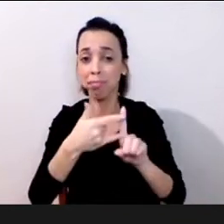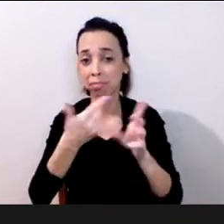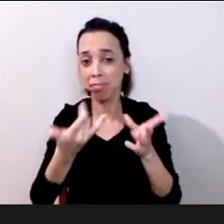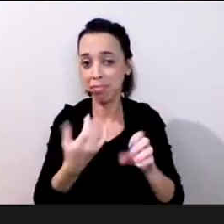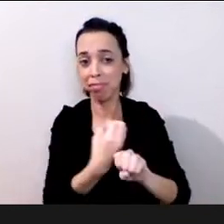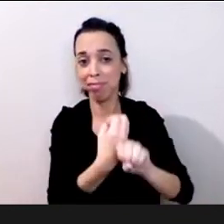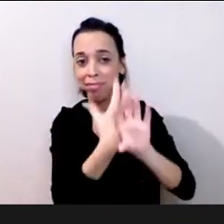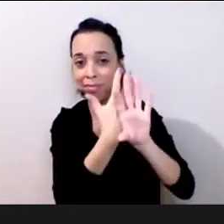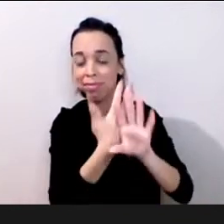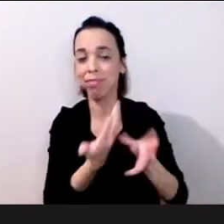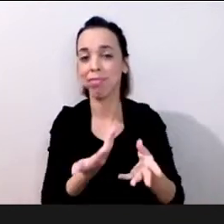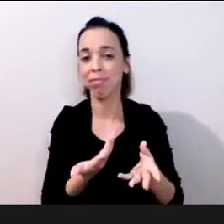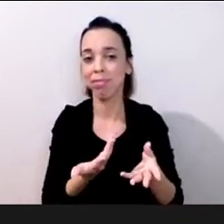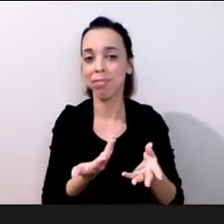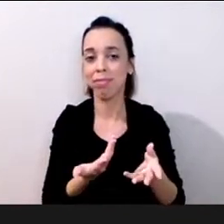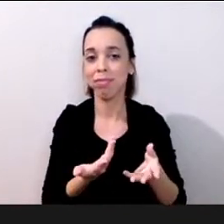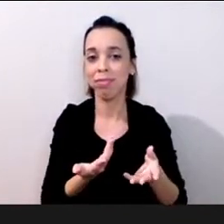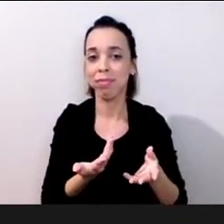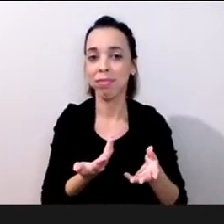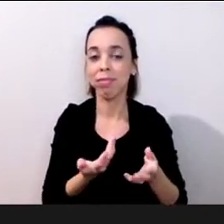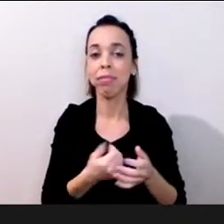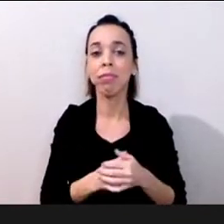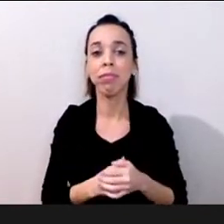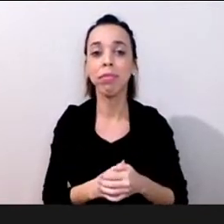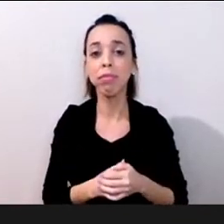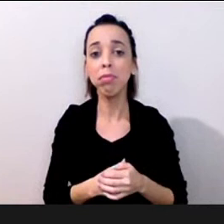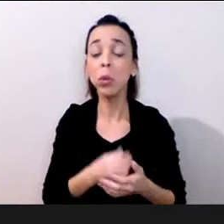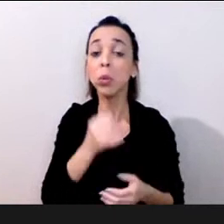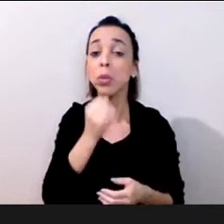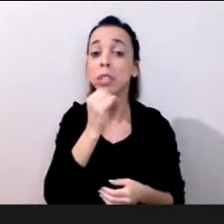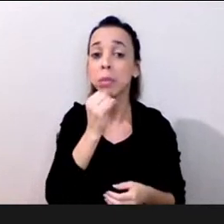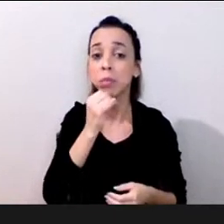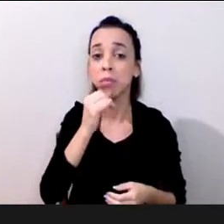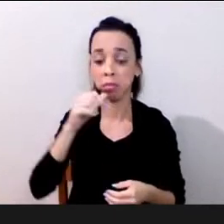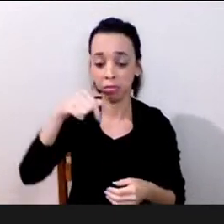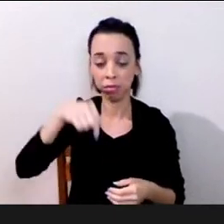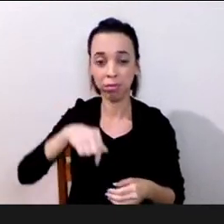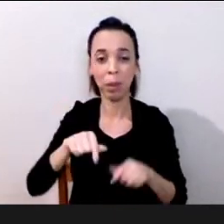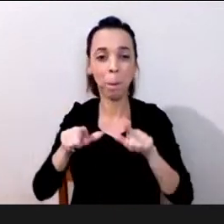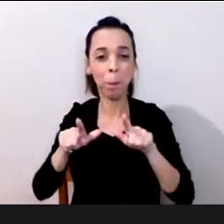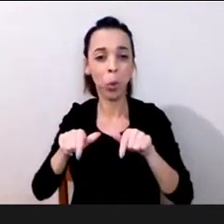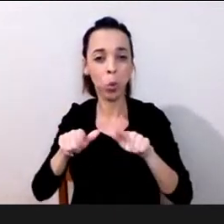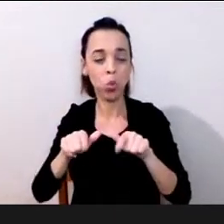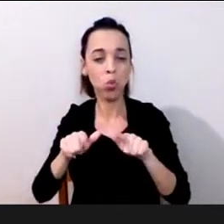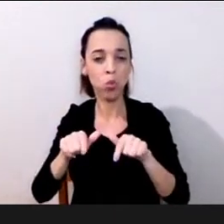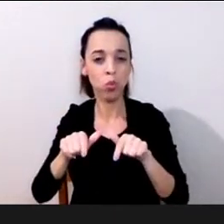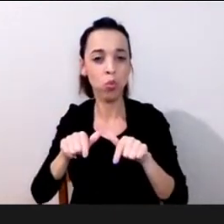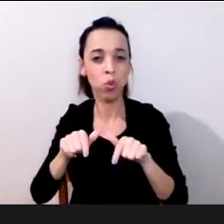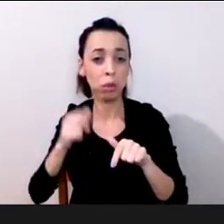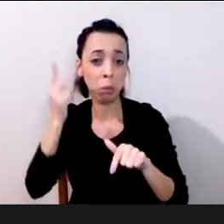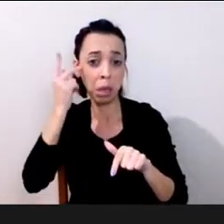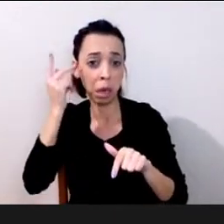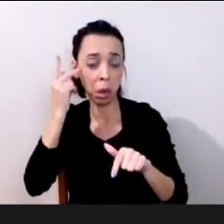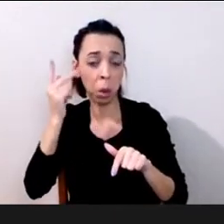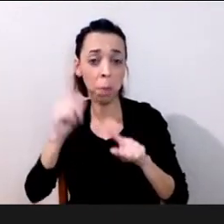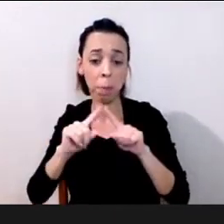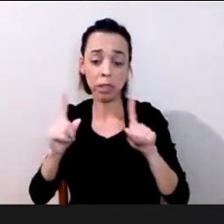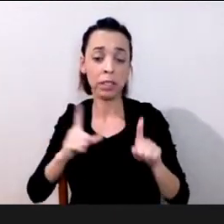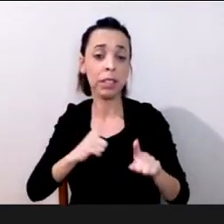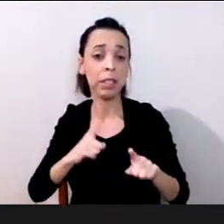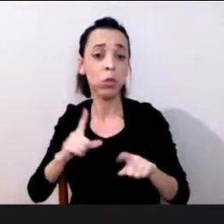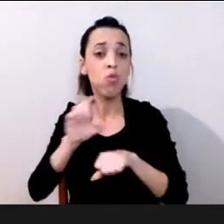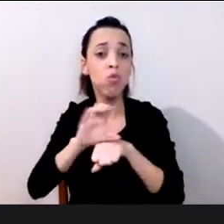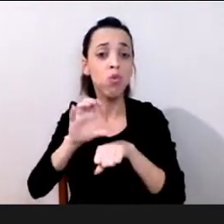estou na cidade de Bauru interior de São Paulo mas eu tenho um aluno né que é um curso que não demanda prática em laboratório de Pernambuco da